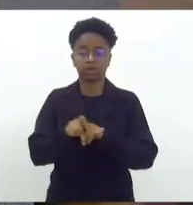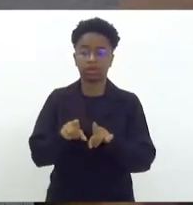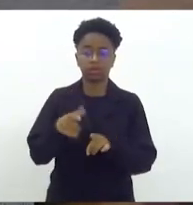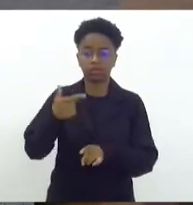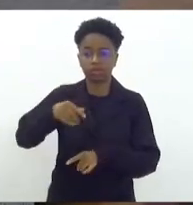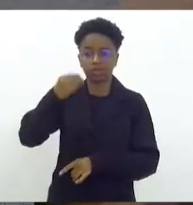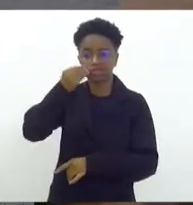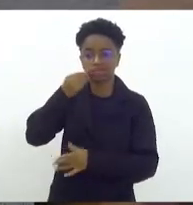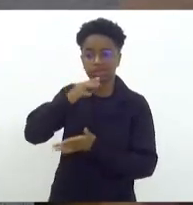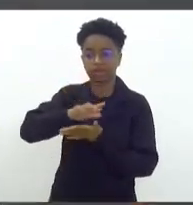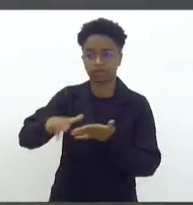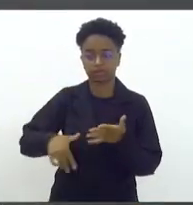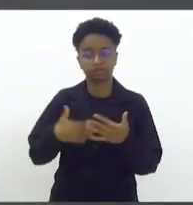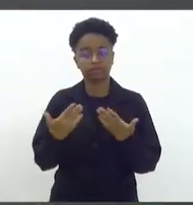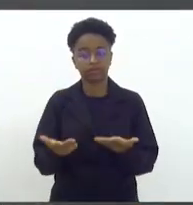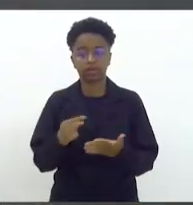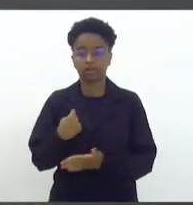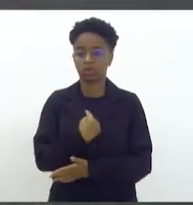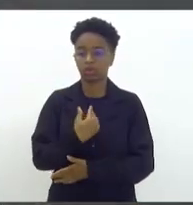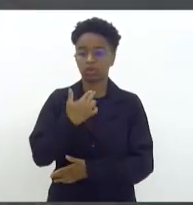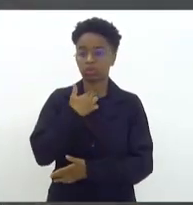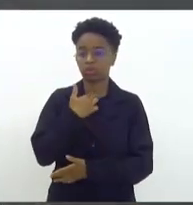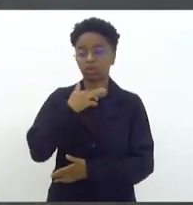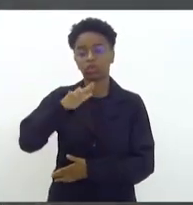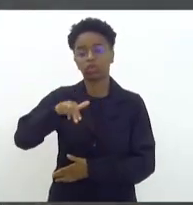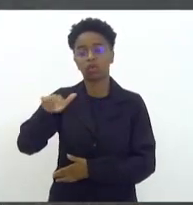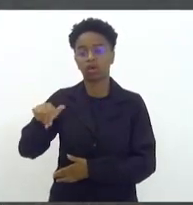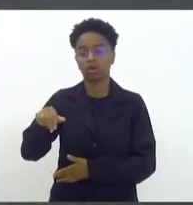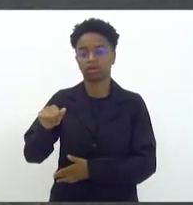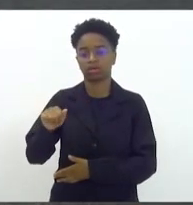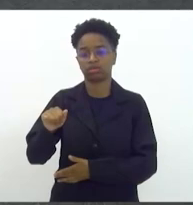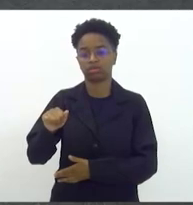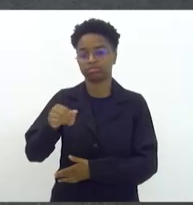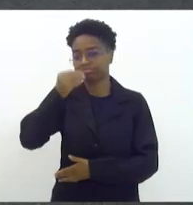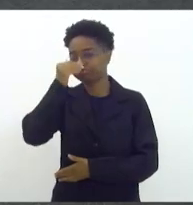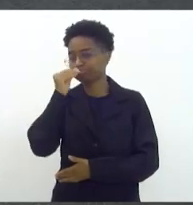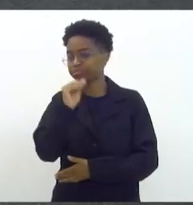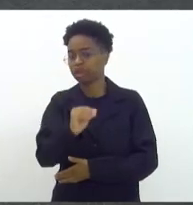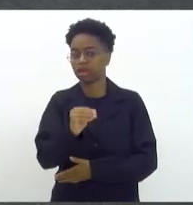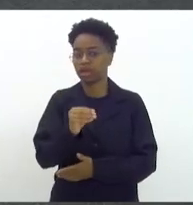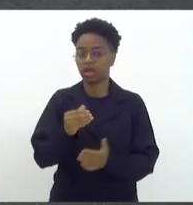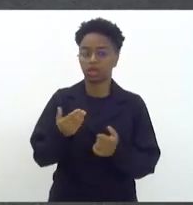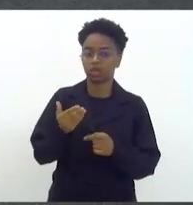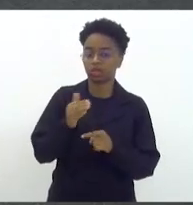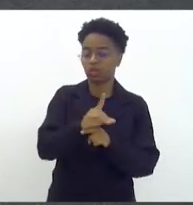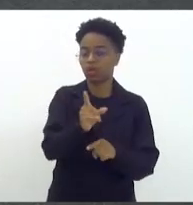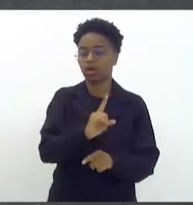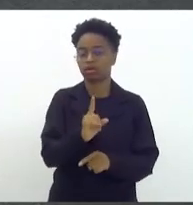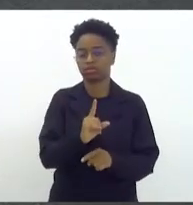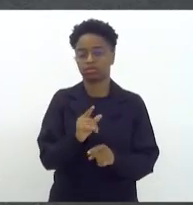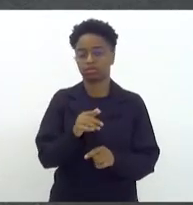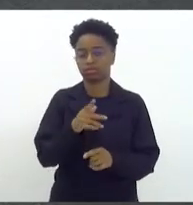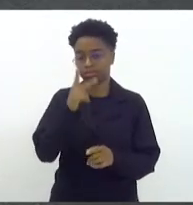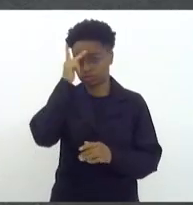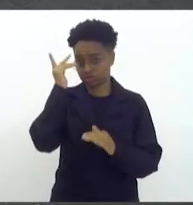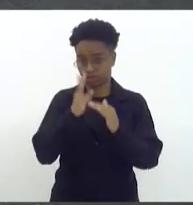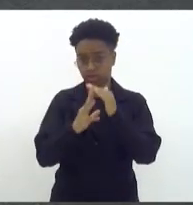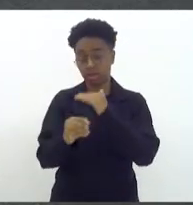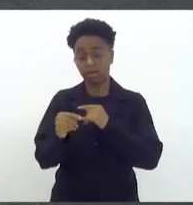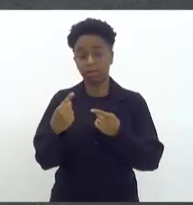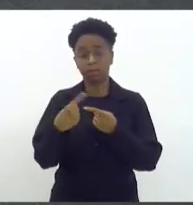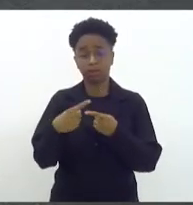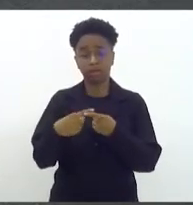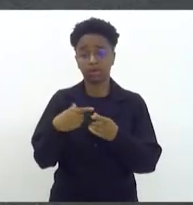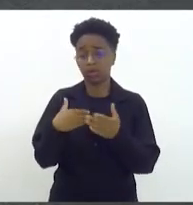experiências. Então, a gente nunca pode negar uma mão para os imigrantes porque qualquer um de nós